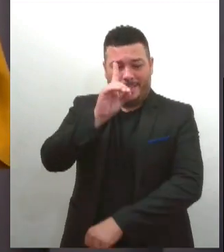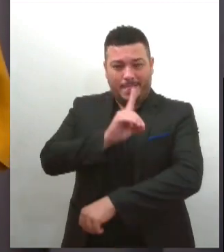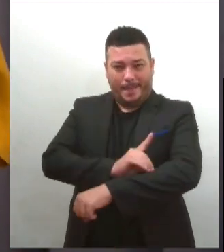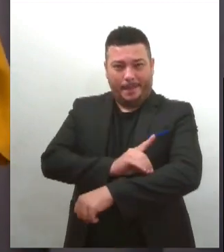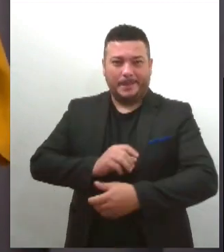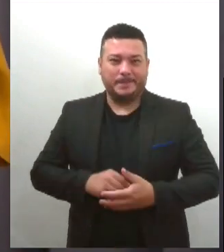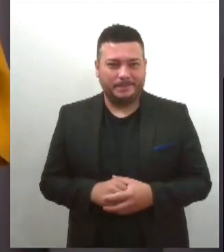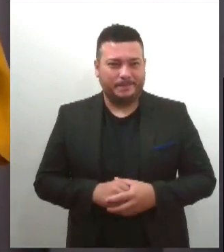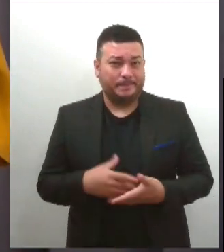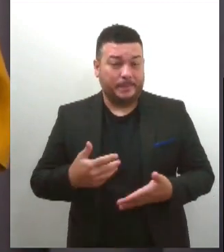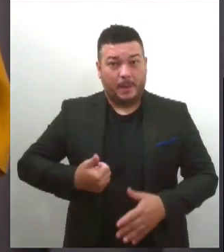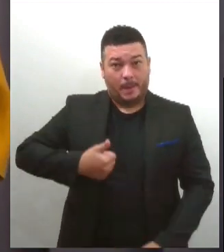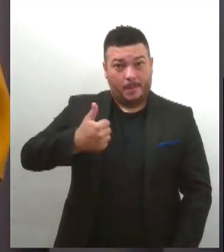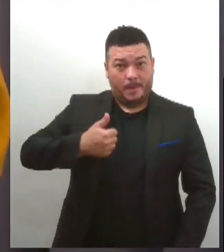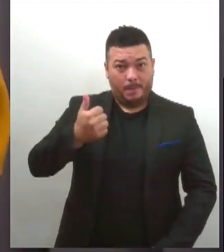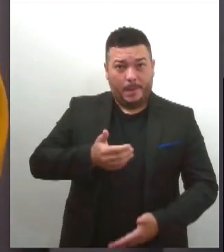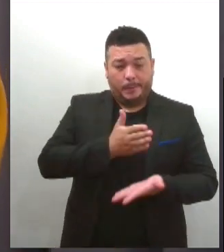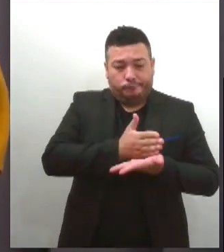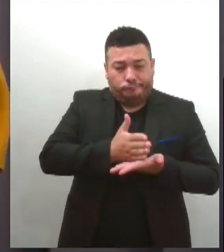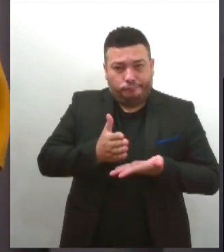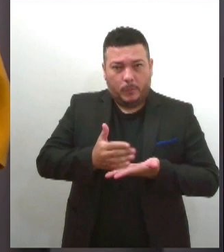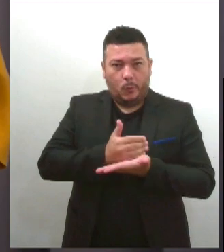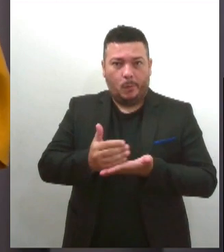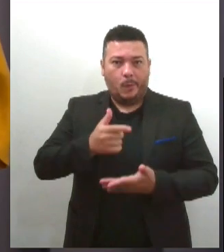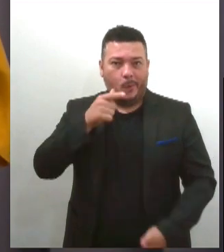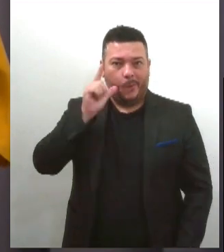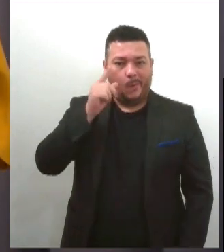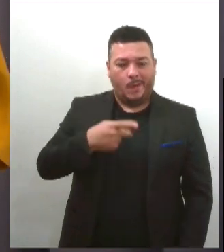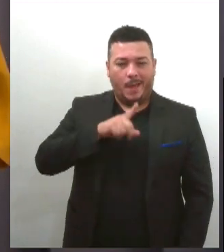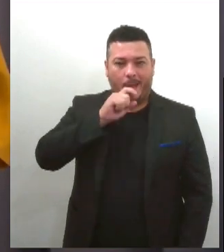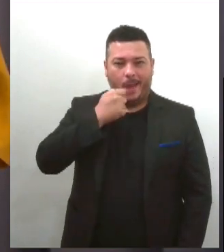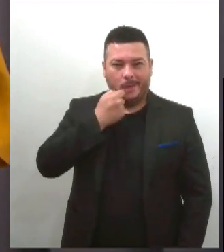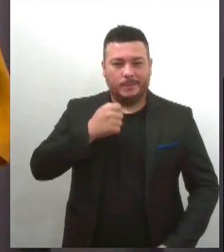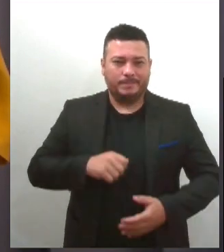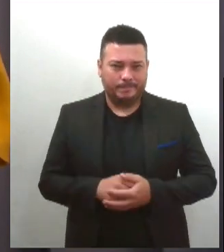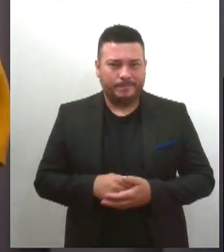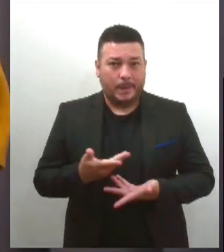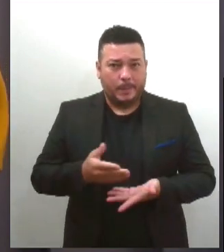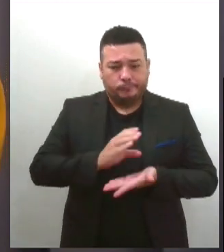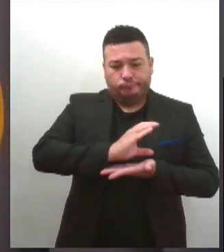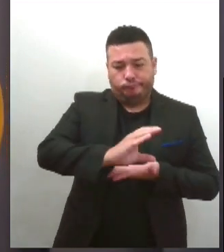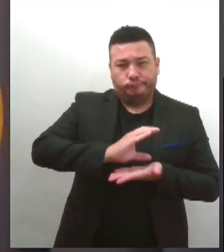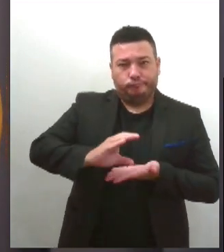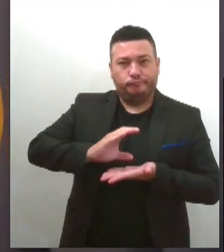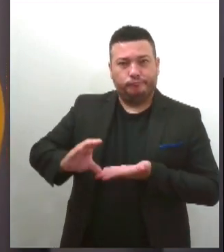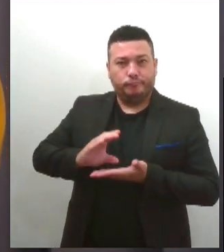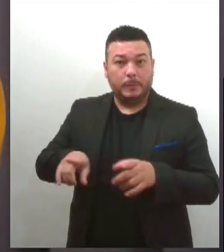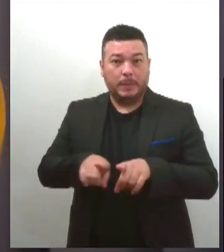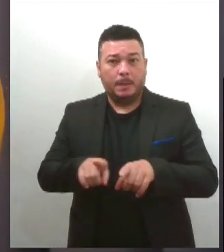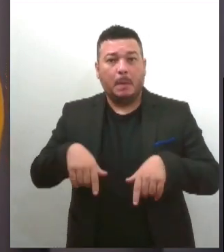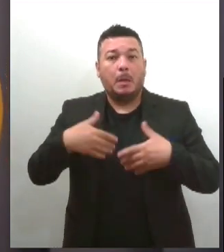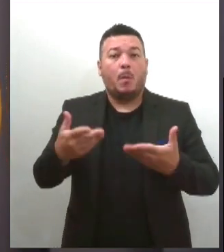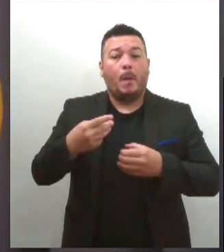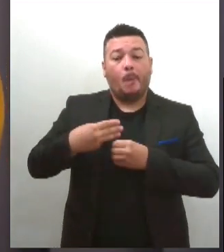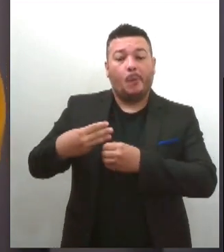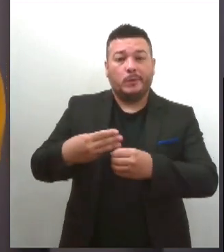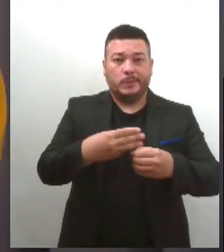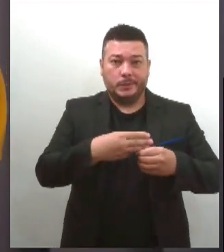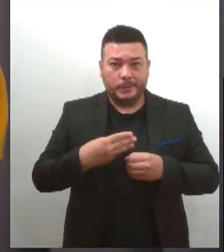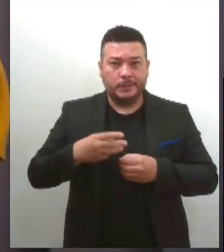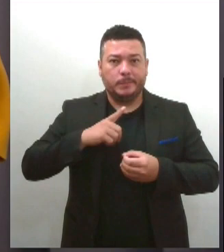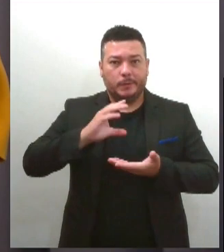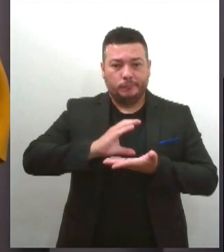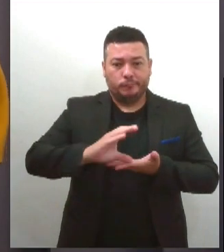a primeira etapa de vacinação começou ontem em Aracaju. Sobre a distribuição das doses e os municípios contemplados na primeira fase da